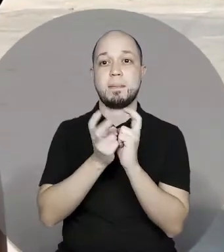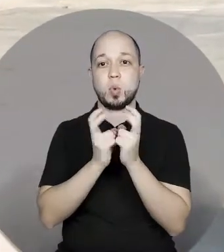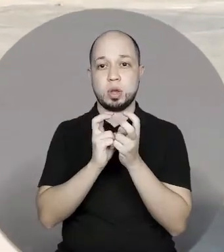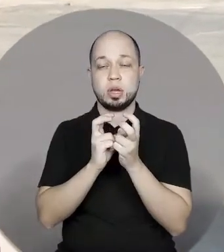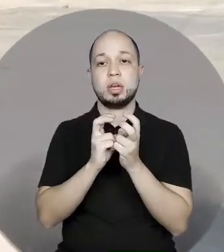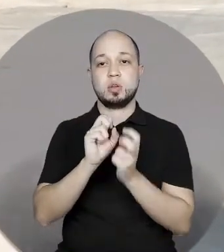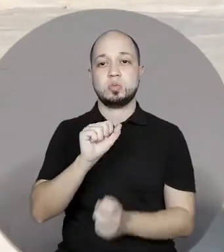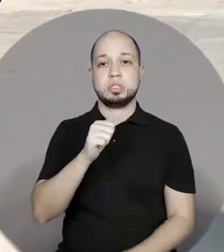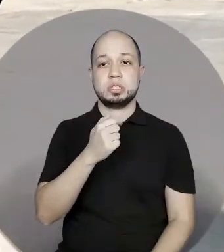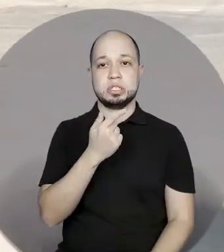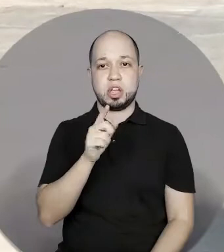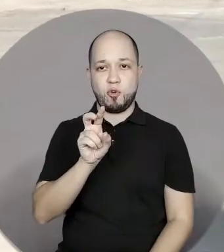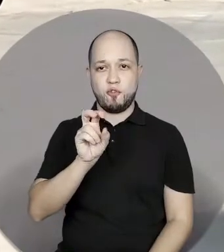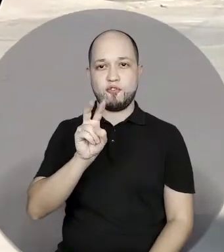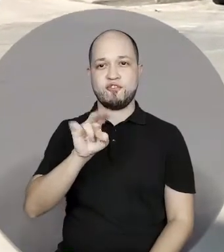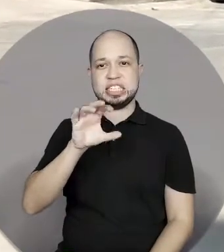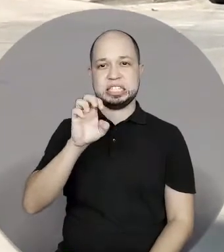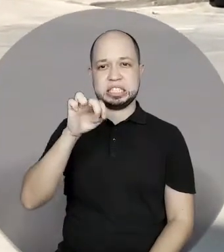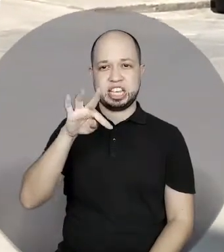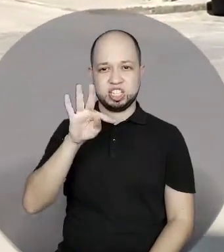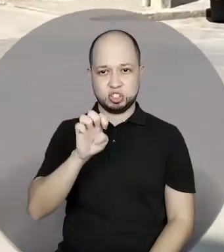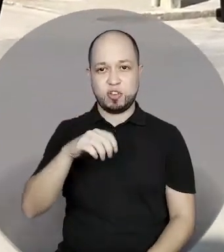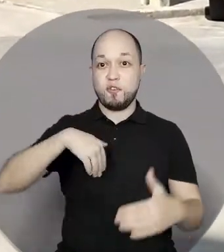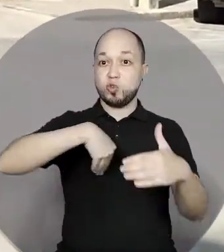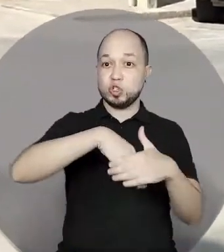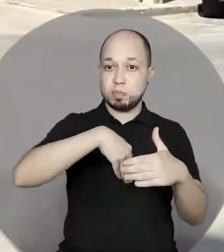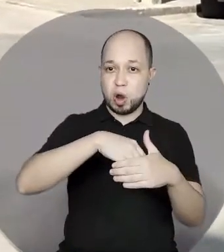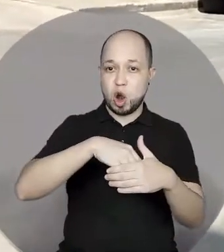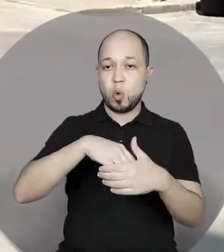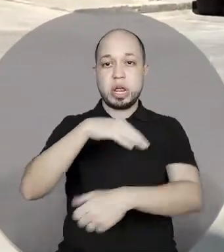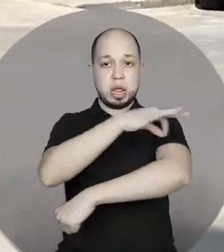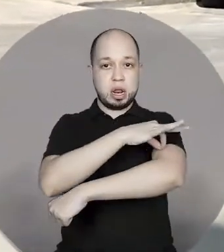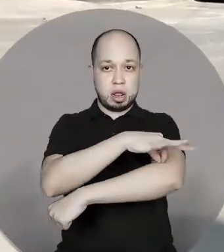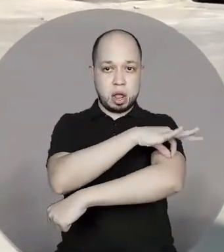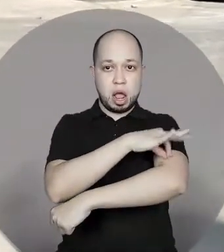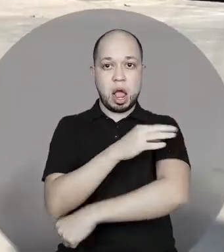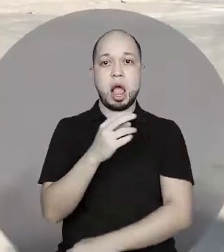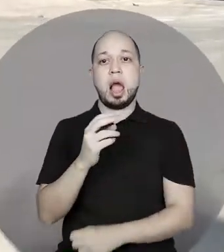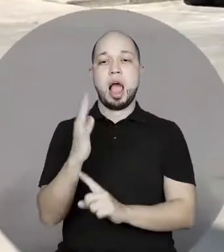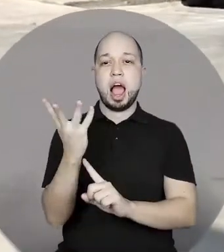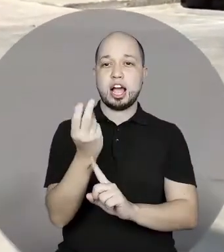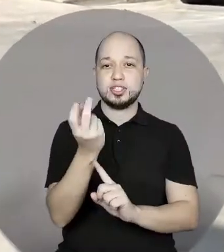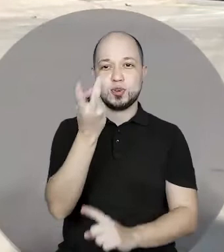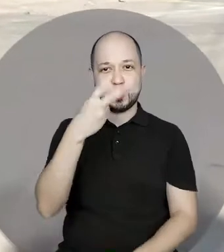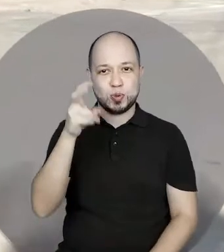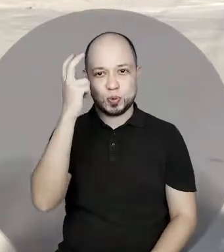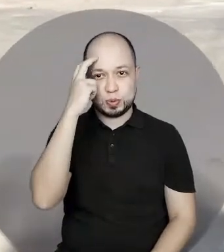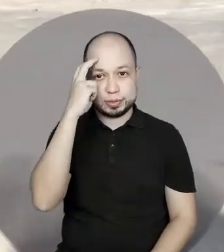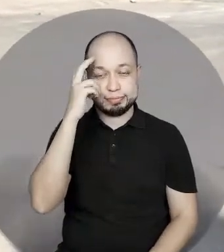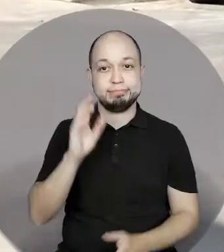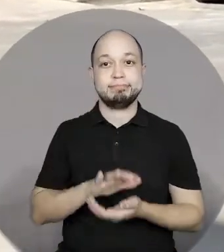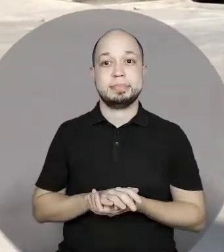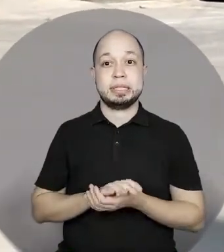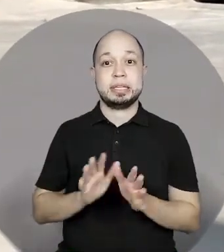no Parque São Vicente futebol e na Grande da Lisboa, a escultura. E aí o